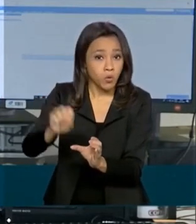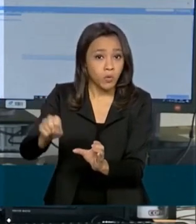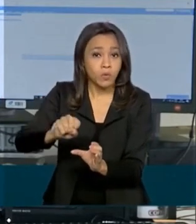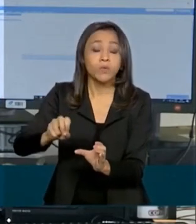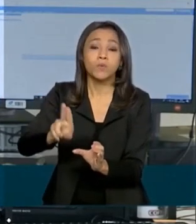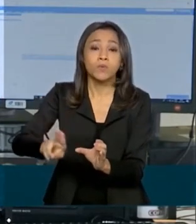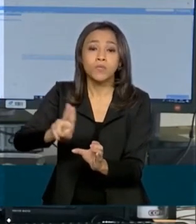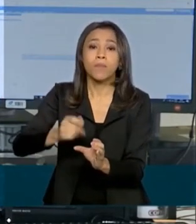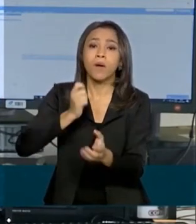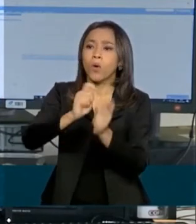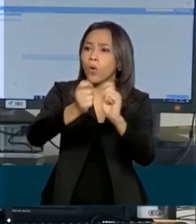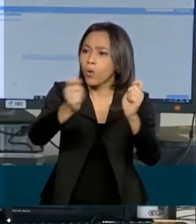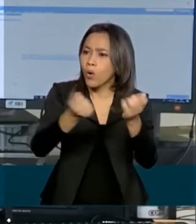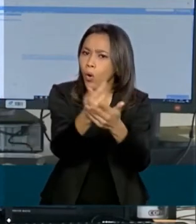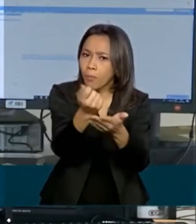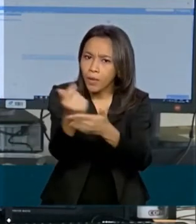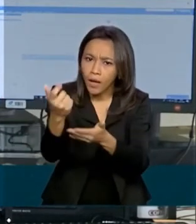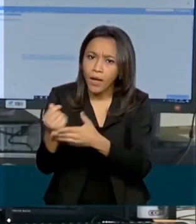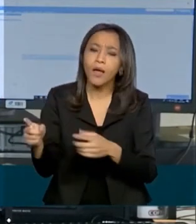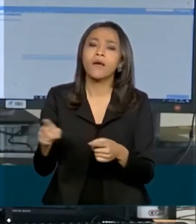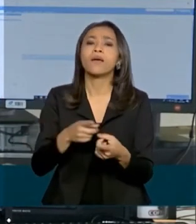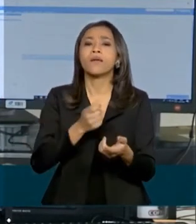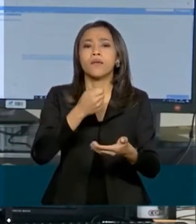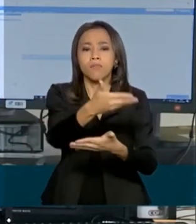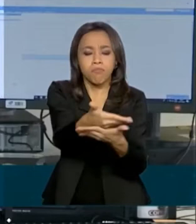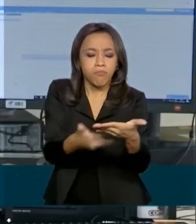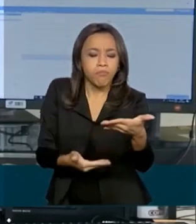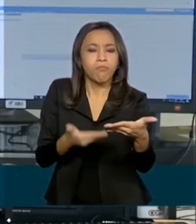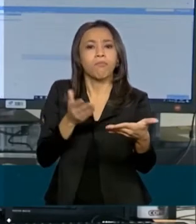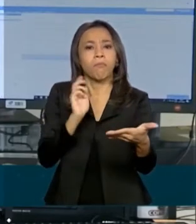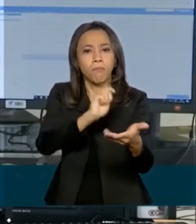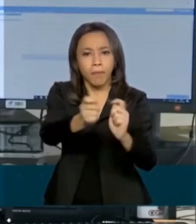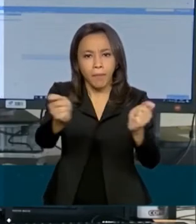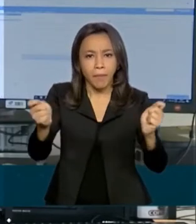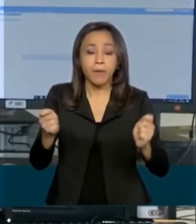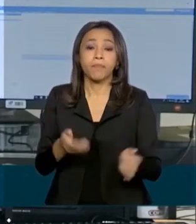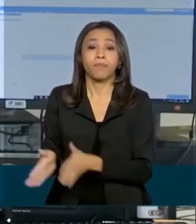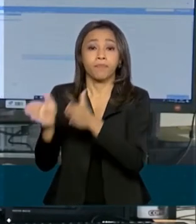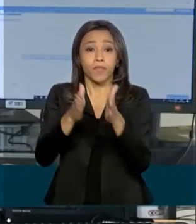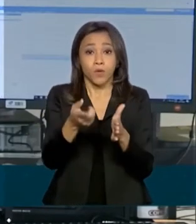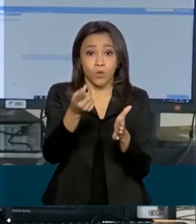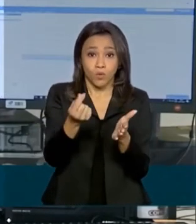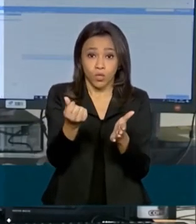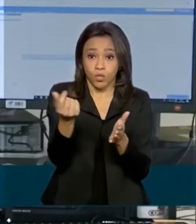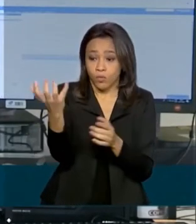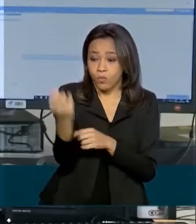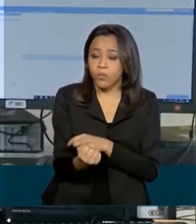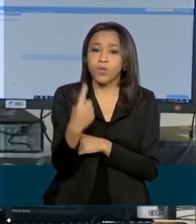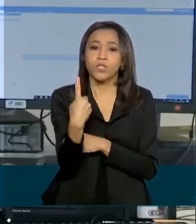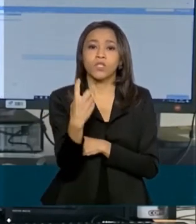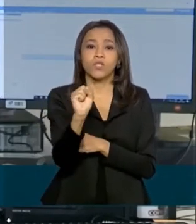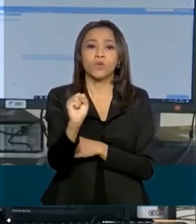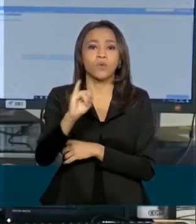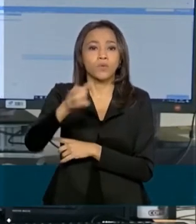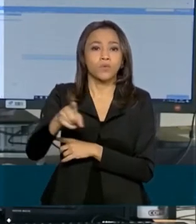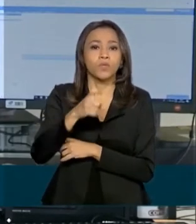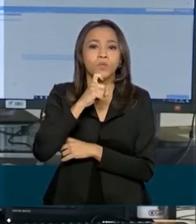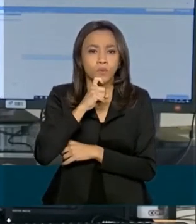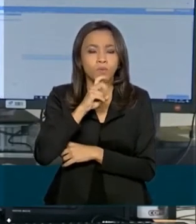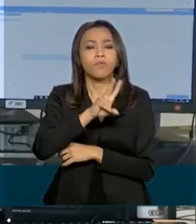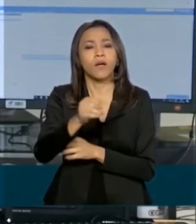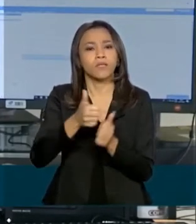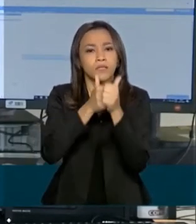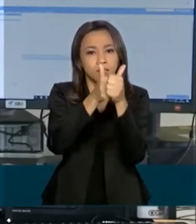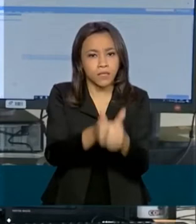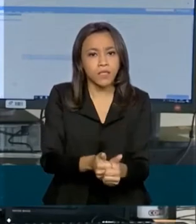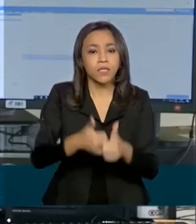boletos, mas não pode ser sacado ainda. O saque vai ser liberado no dia 18 de julho, também de acordo com a data de